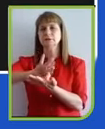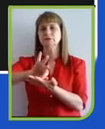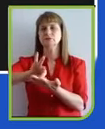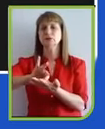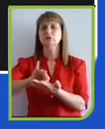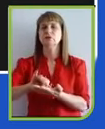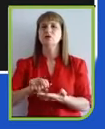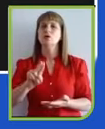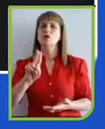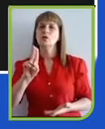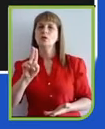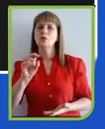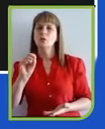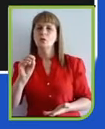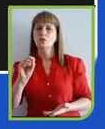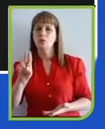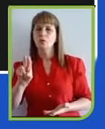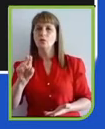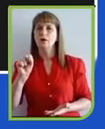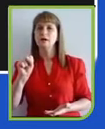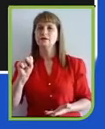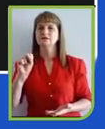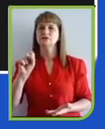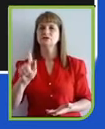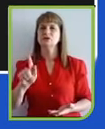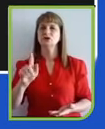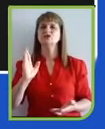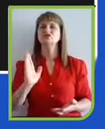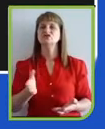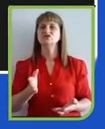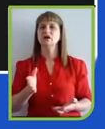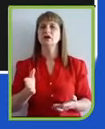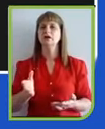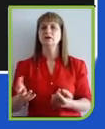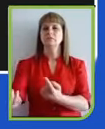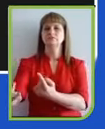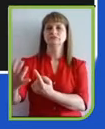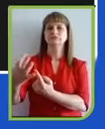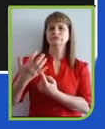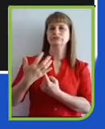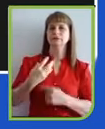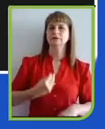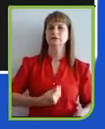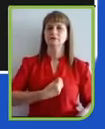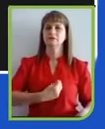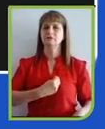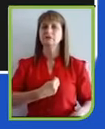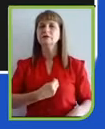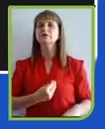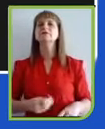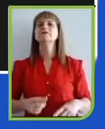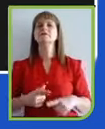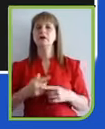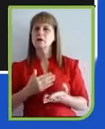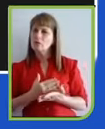invadiu as nossas vidas, invadirá ainda mais, e ainda tem alguns temas que são